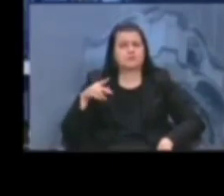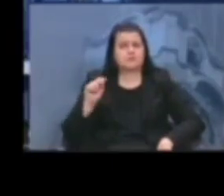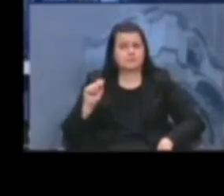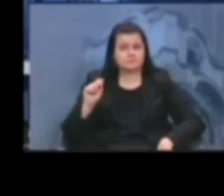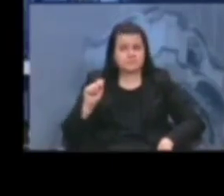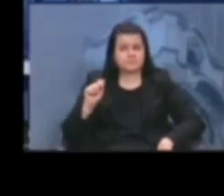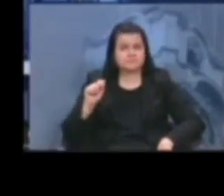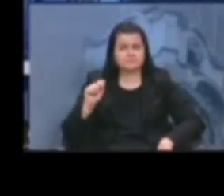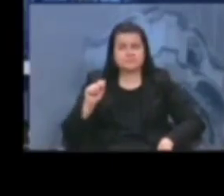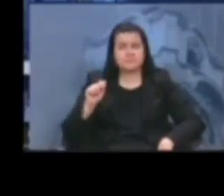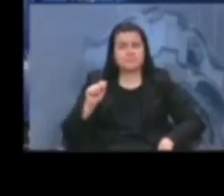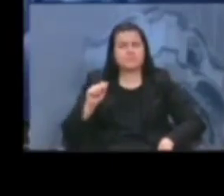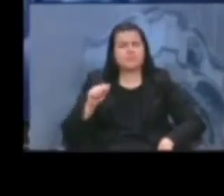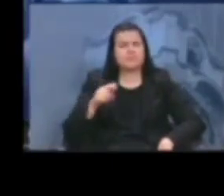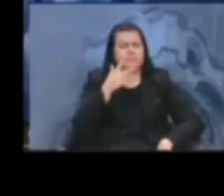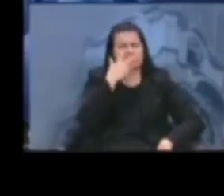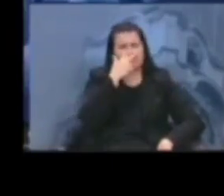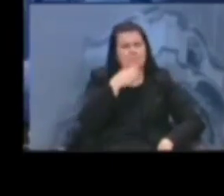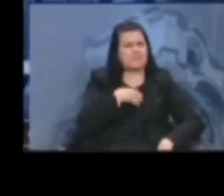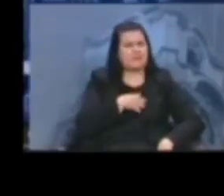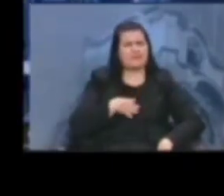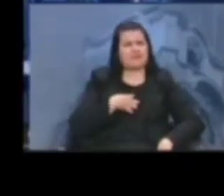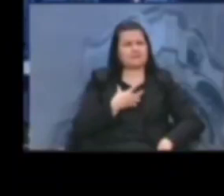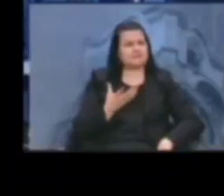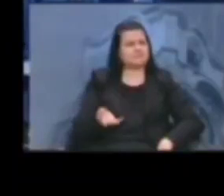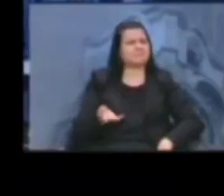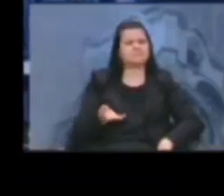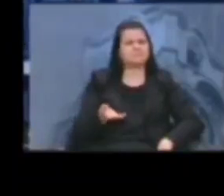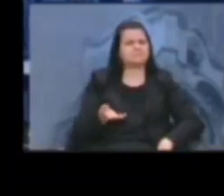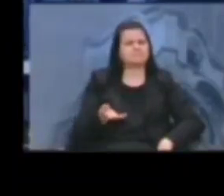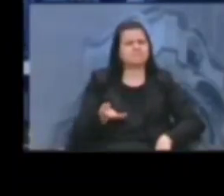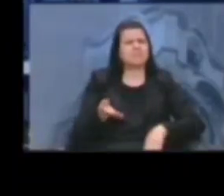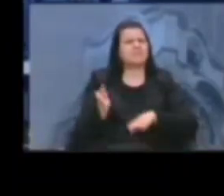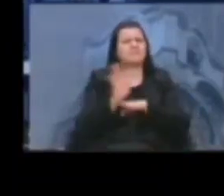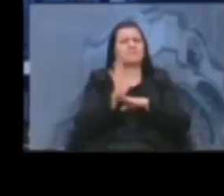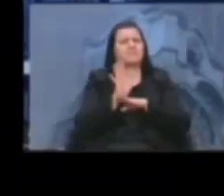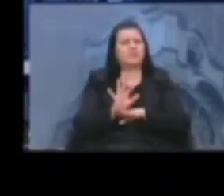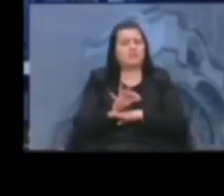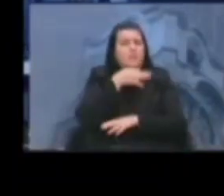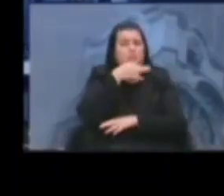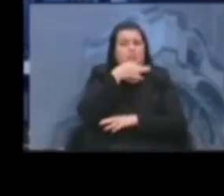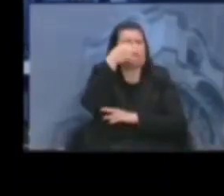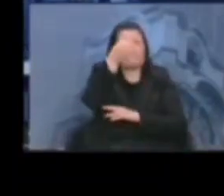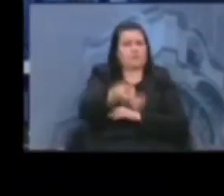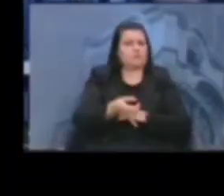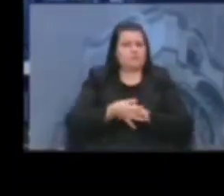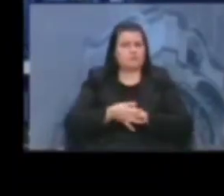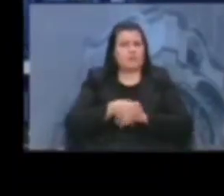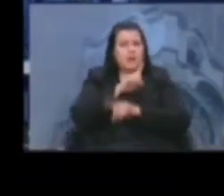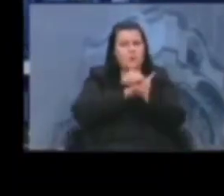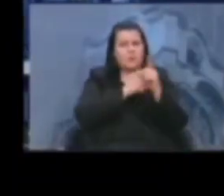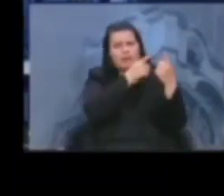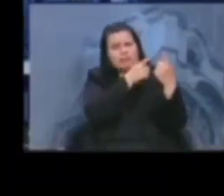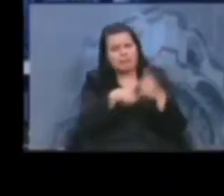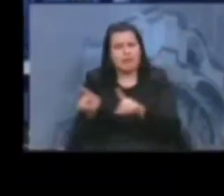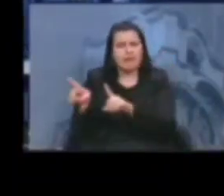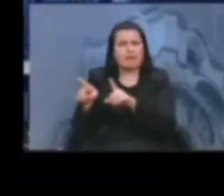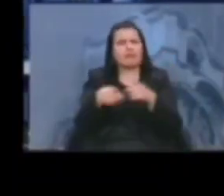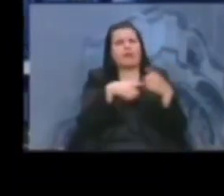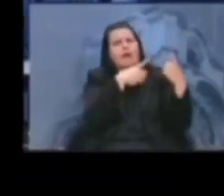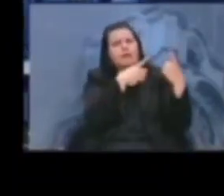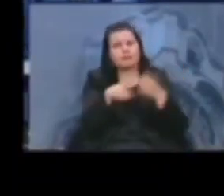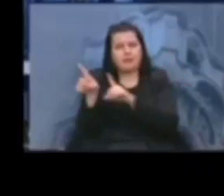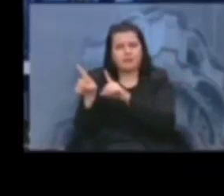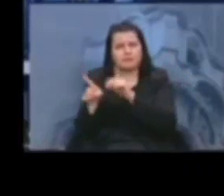às vezes, parece até um filme de terror a quantidade de ataques que são feitos diariamente aos